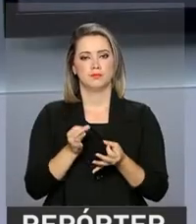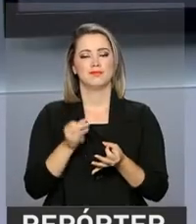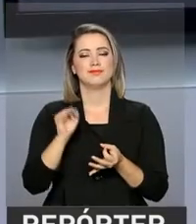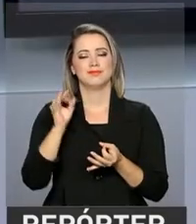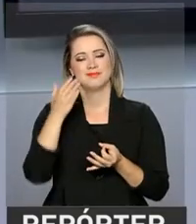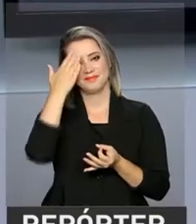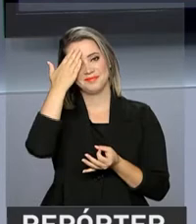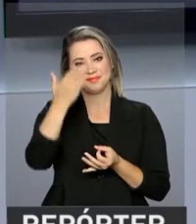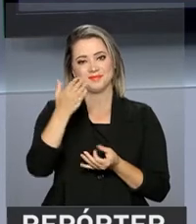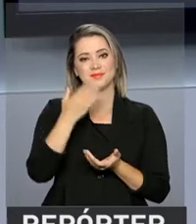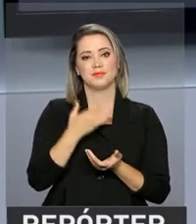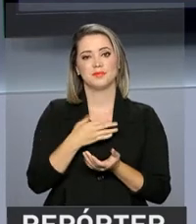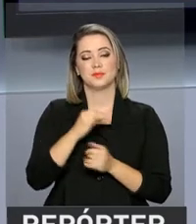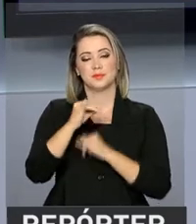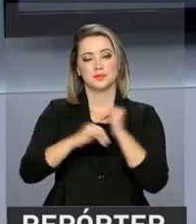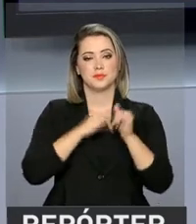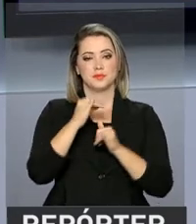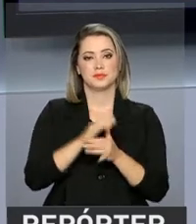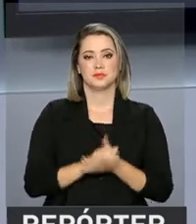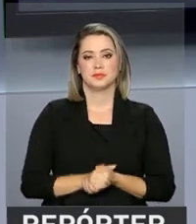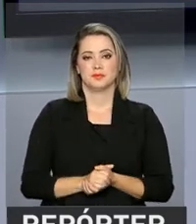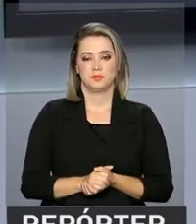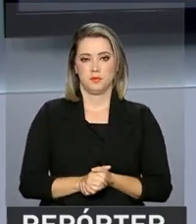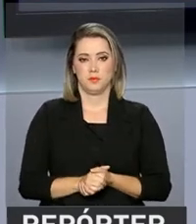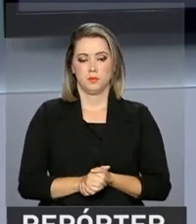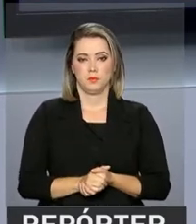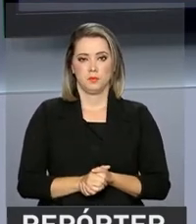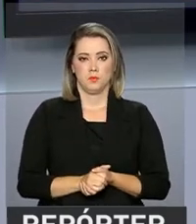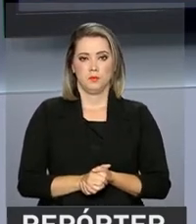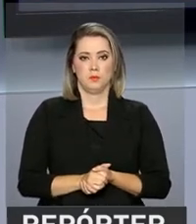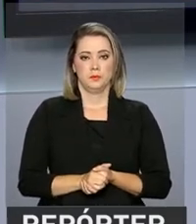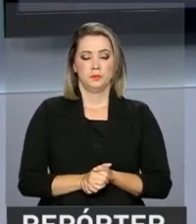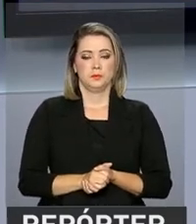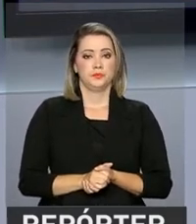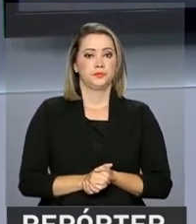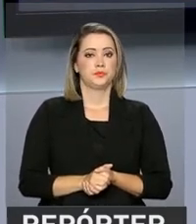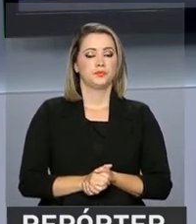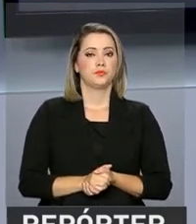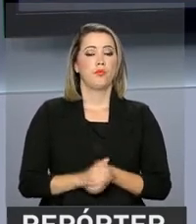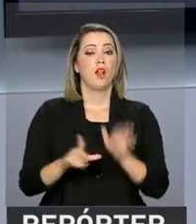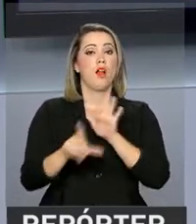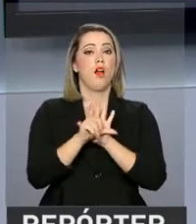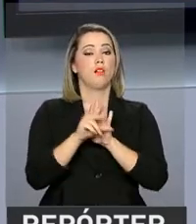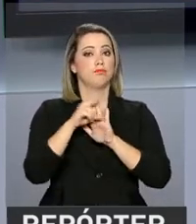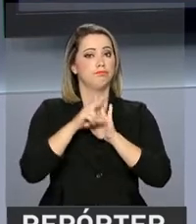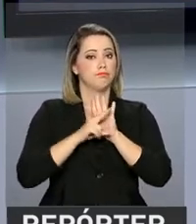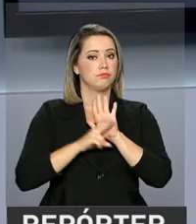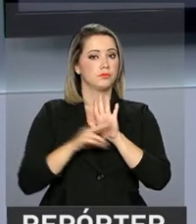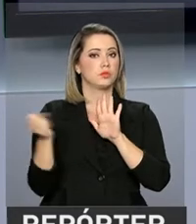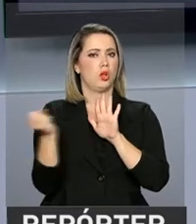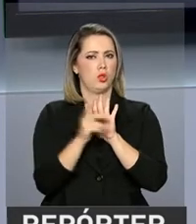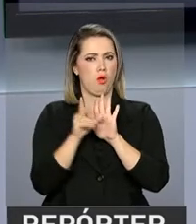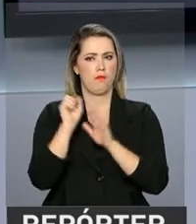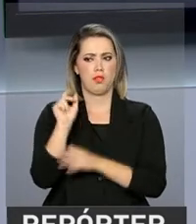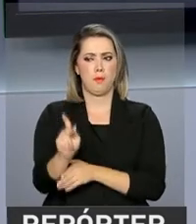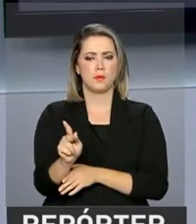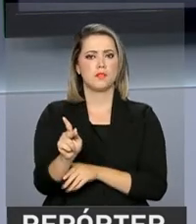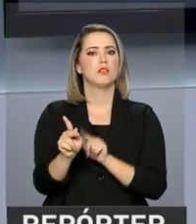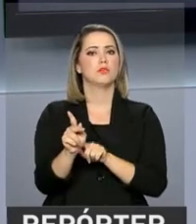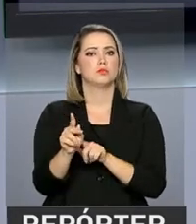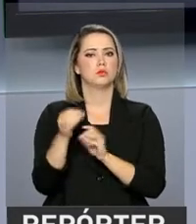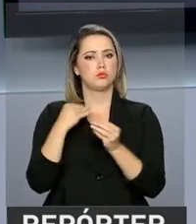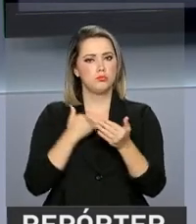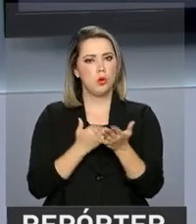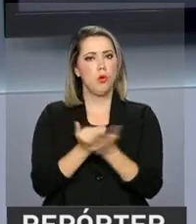É isso mesmo, Paulo. Obrigado pelas informações. A reforma da Previdência continua em debate no Congresso Nacional. E, para